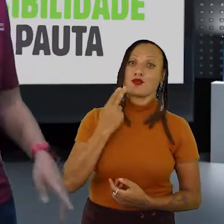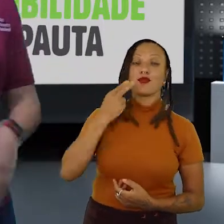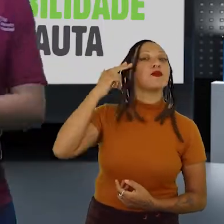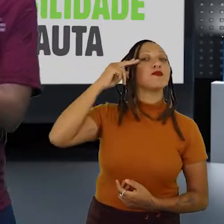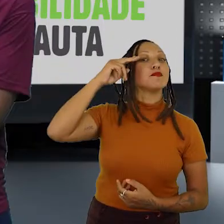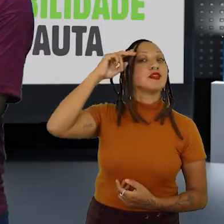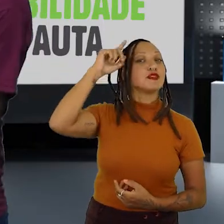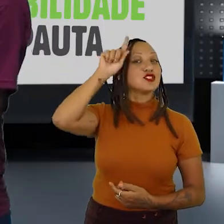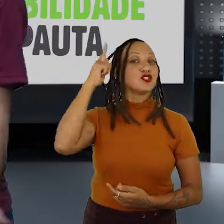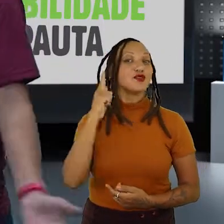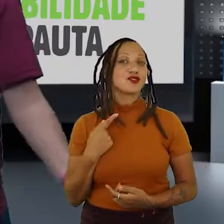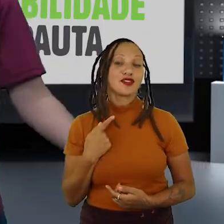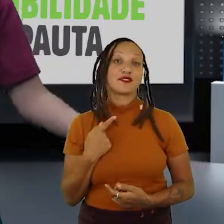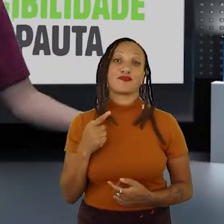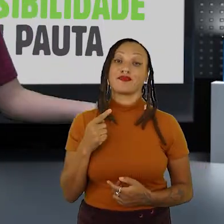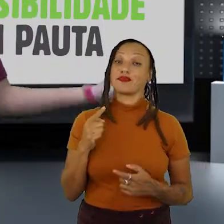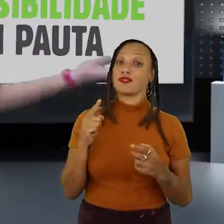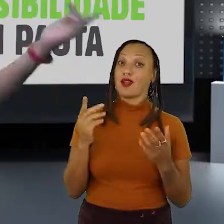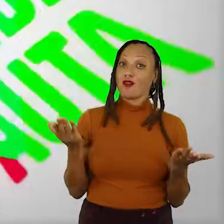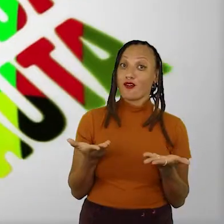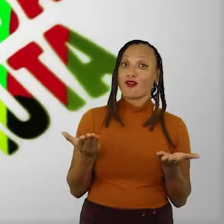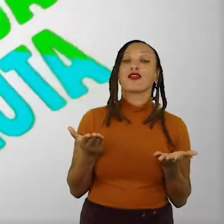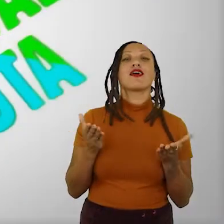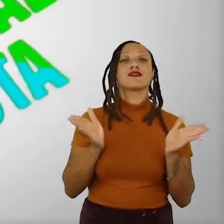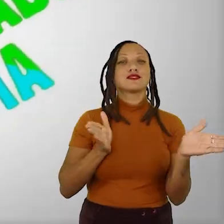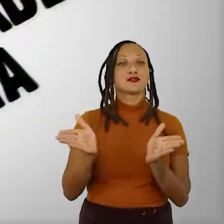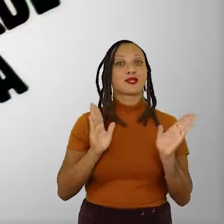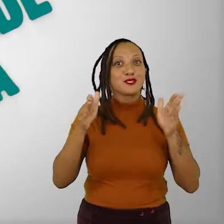E esse é mais um Acessibilidade em Pauta.